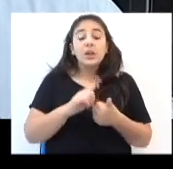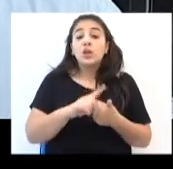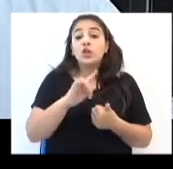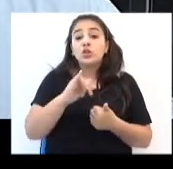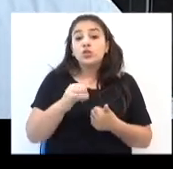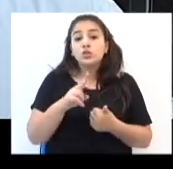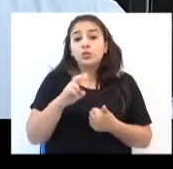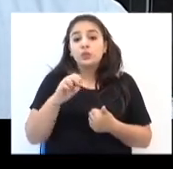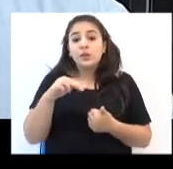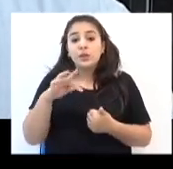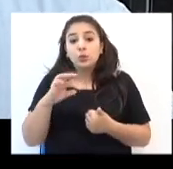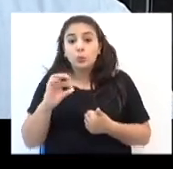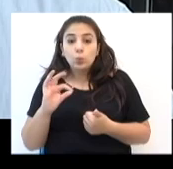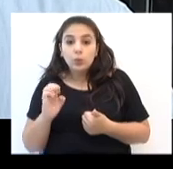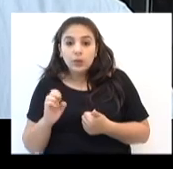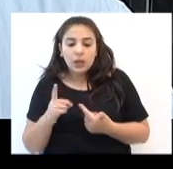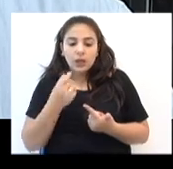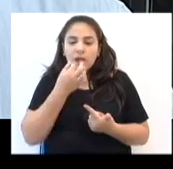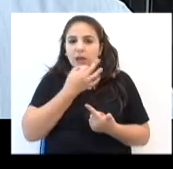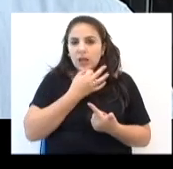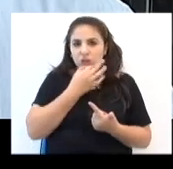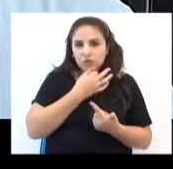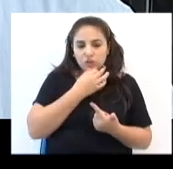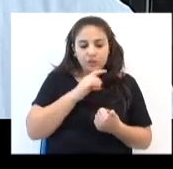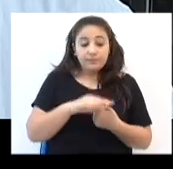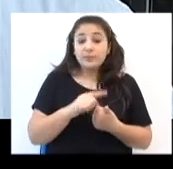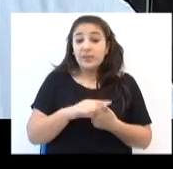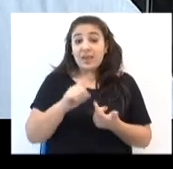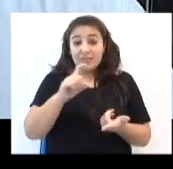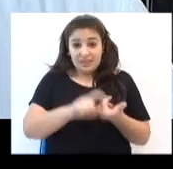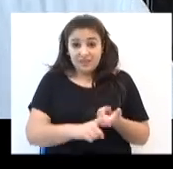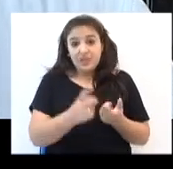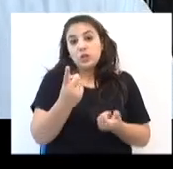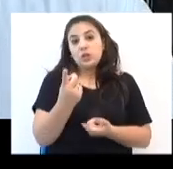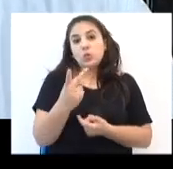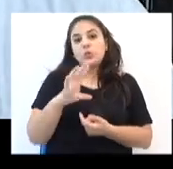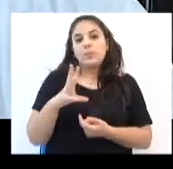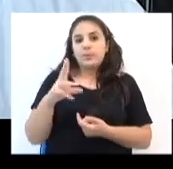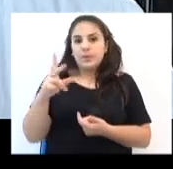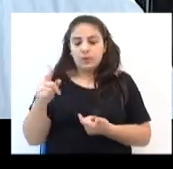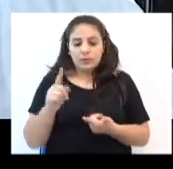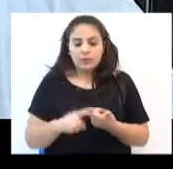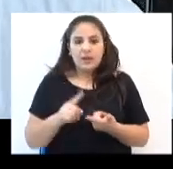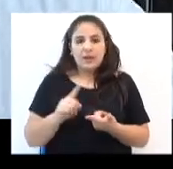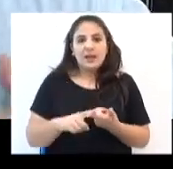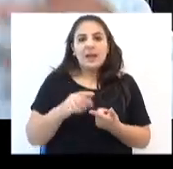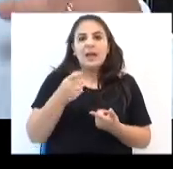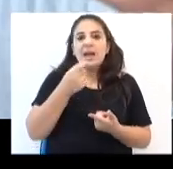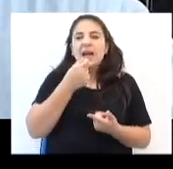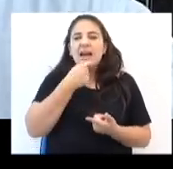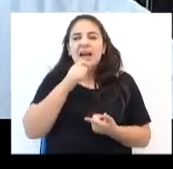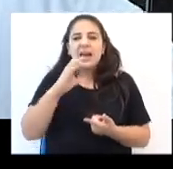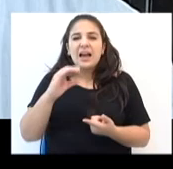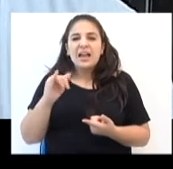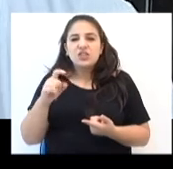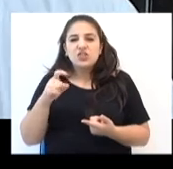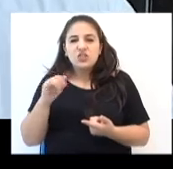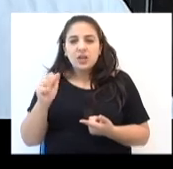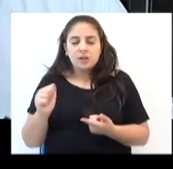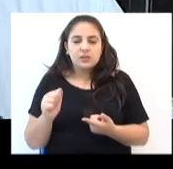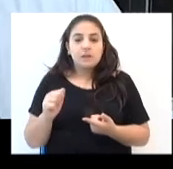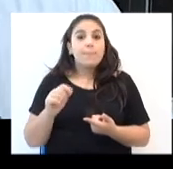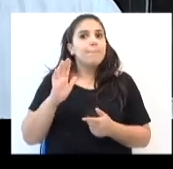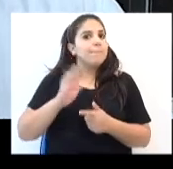onde um Juventude de Caxias do Sul deve 12 milhões, um Caxias deve muito mais que 12 milhões,